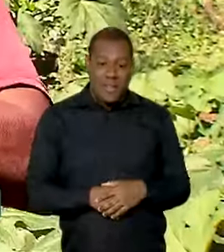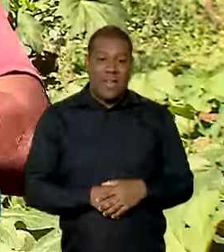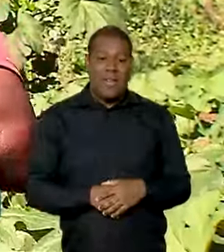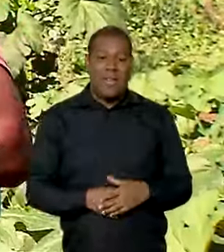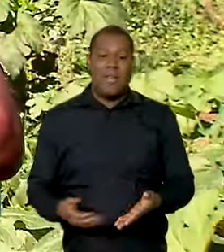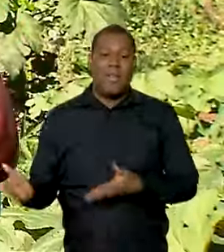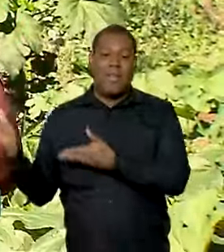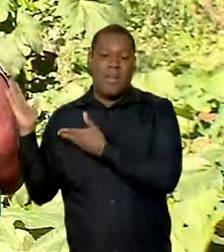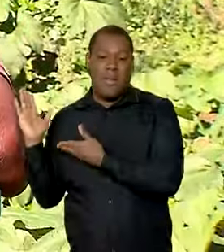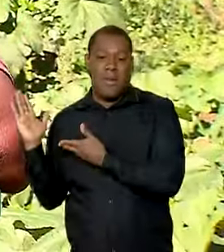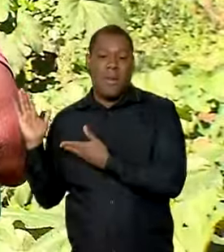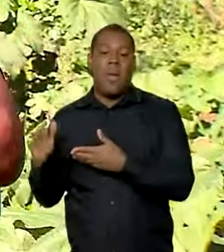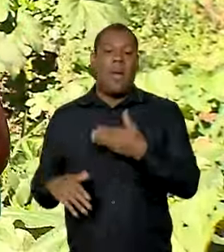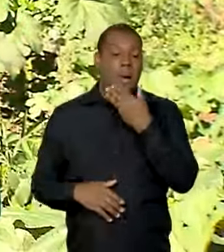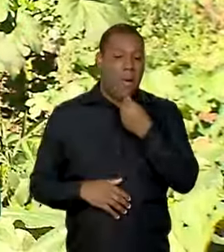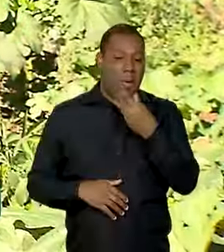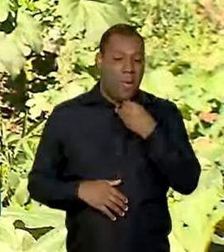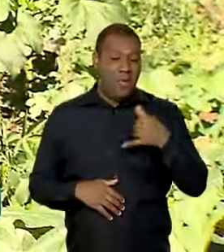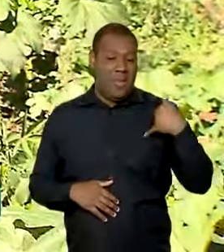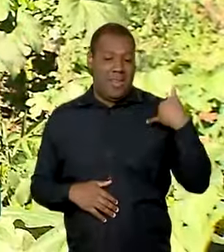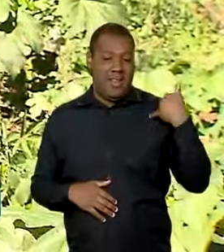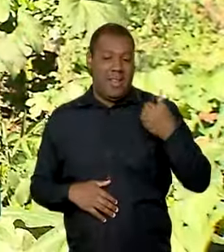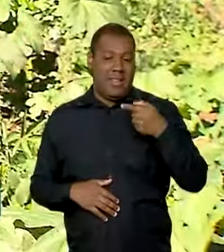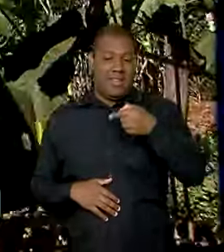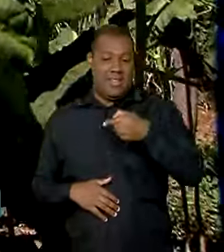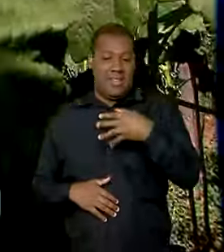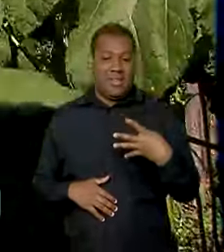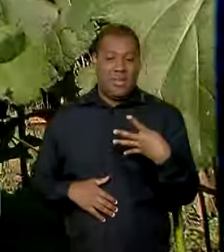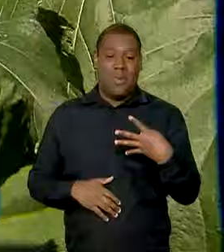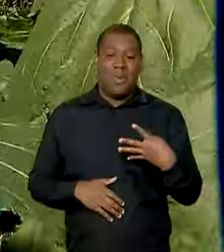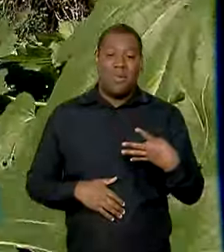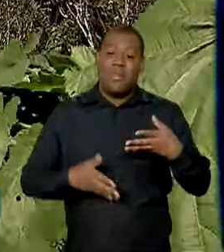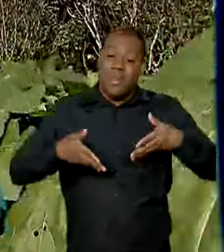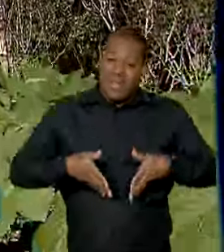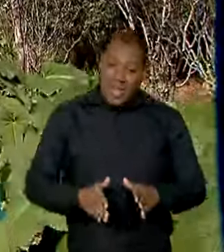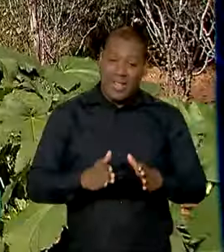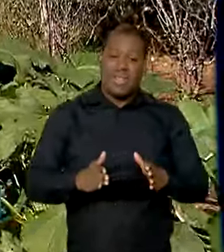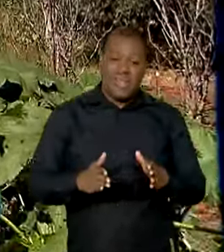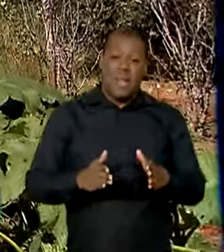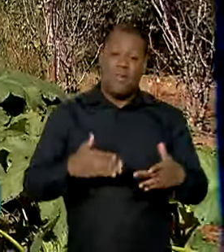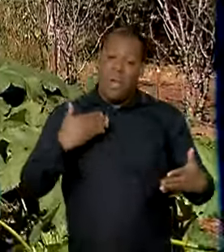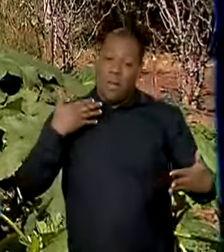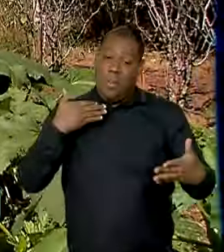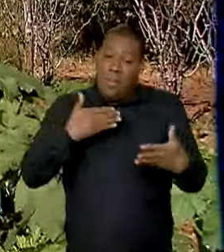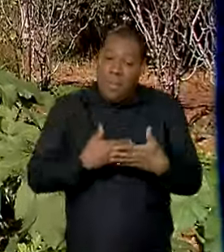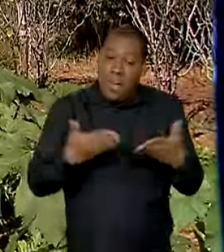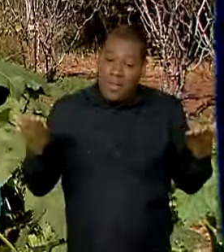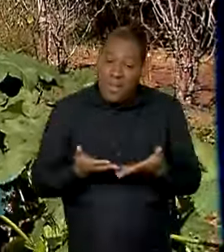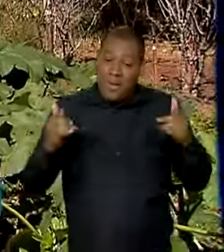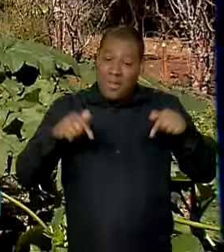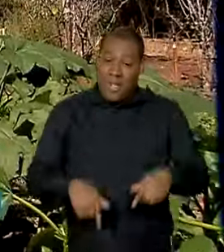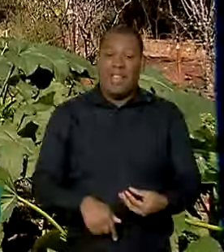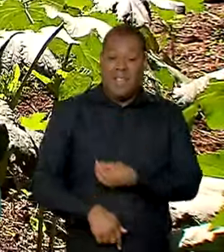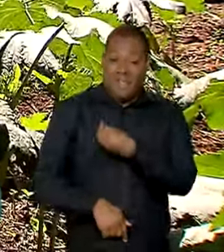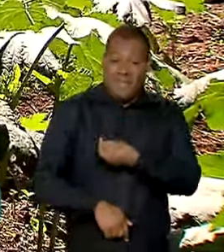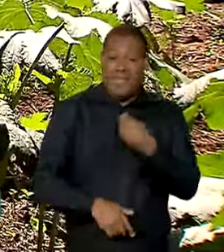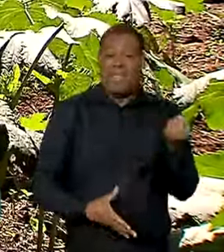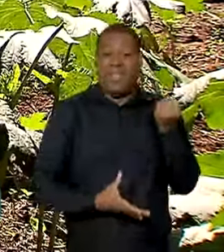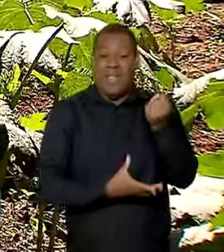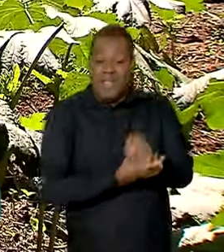Melani tem 74 anos e, desde que nasceu, vive aqui, onde ele chama de paraíso.